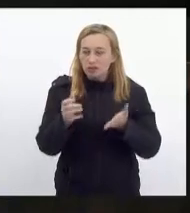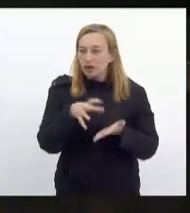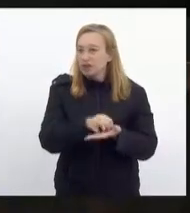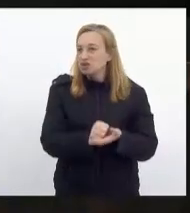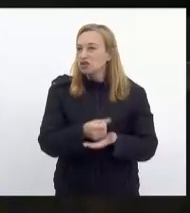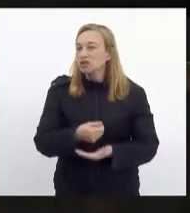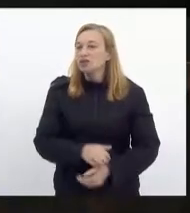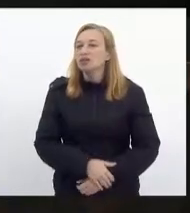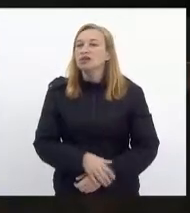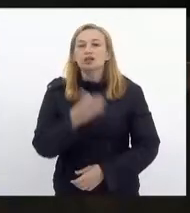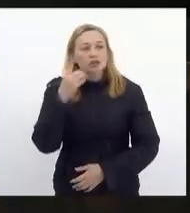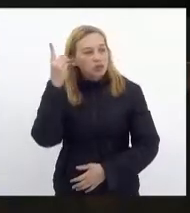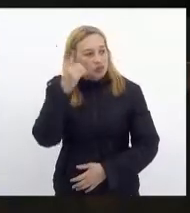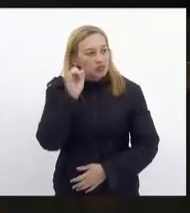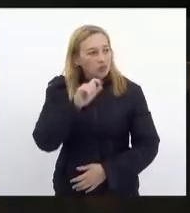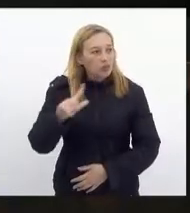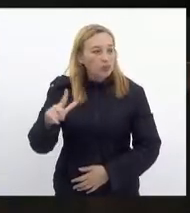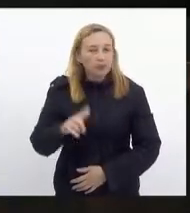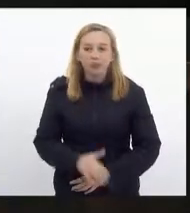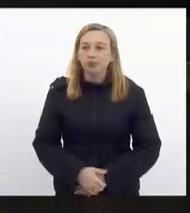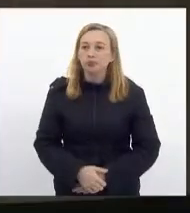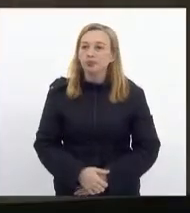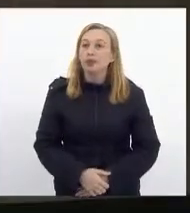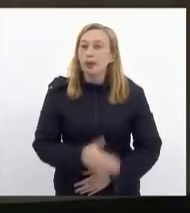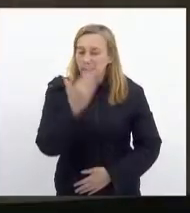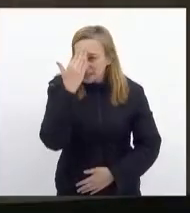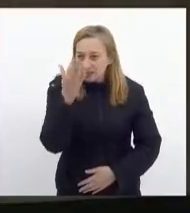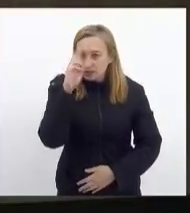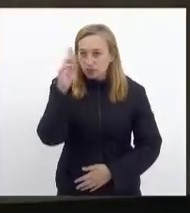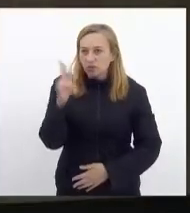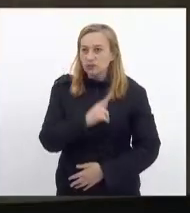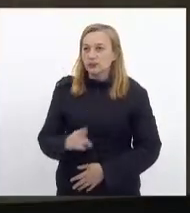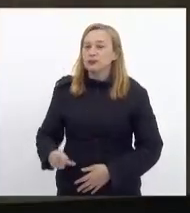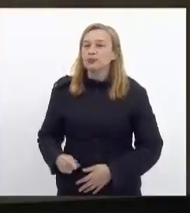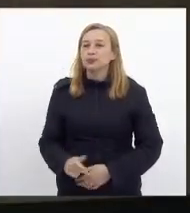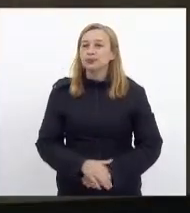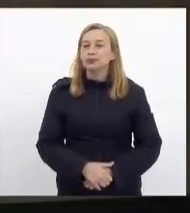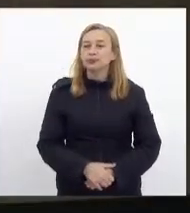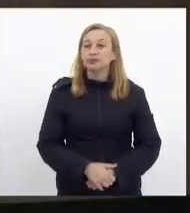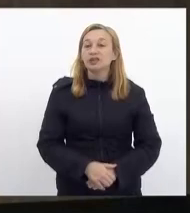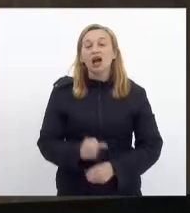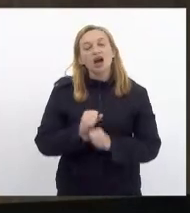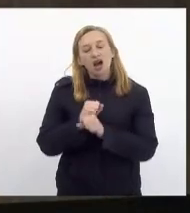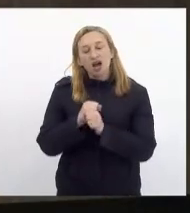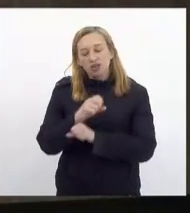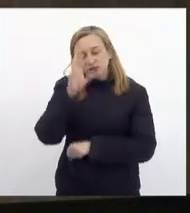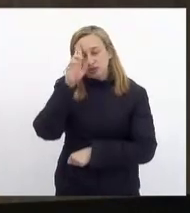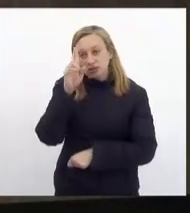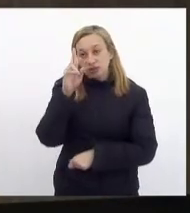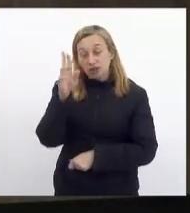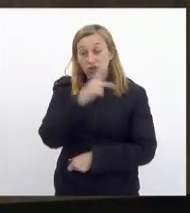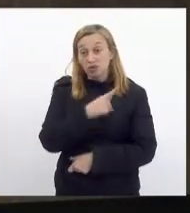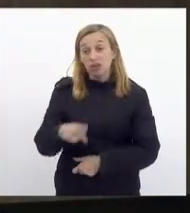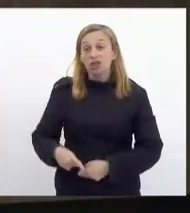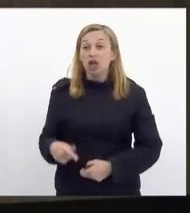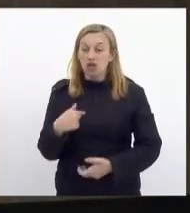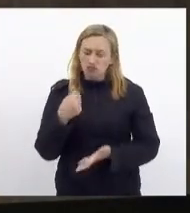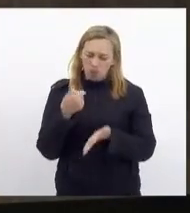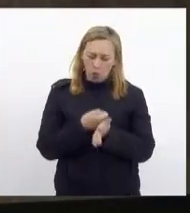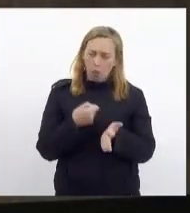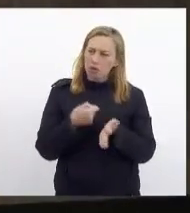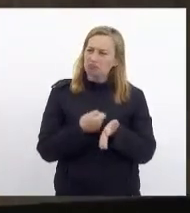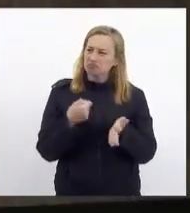registro. Deputado Felipe Pobel. Obrigado, presidente. Há muito tempo, presidente, eu venho cobrando